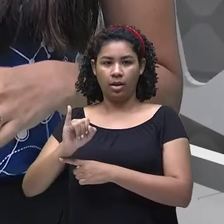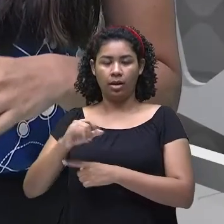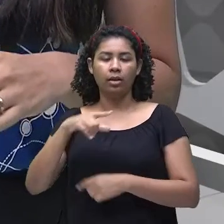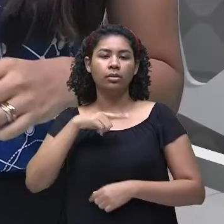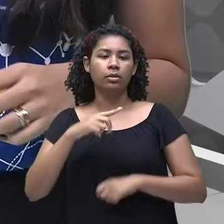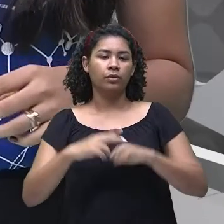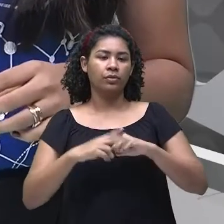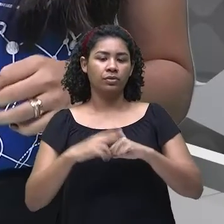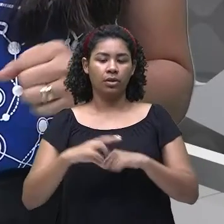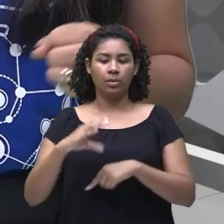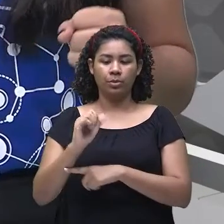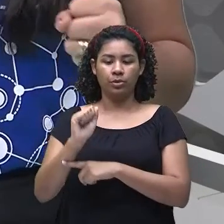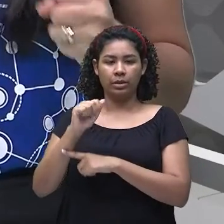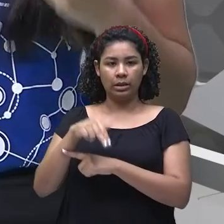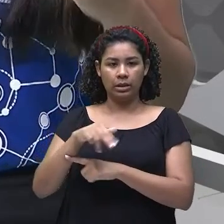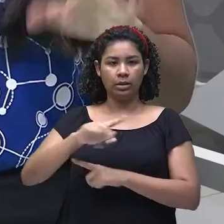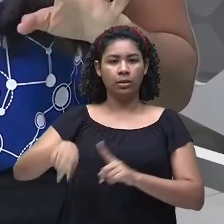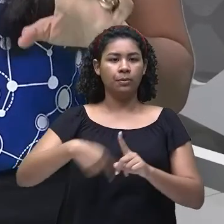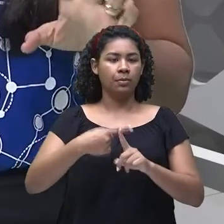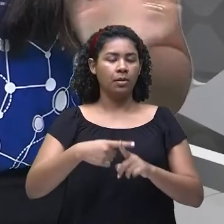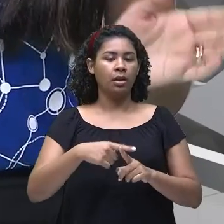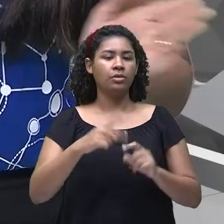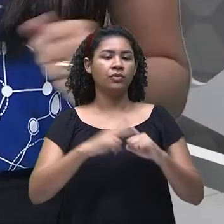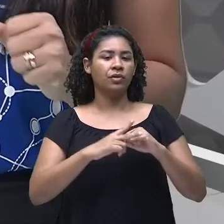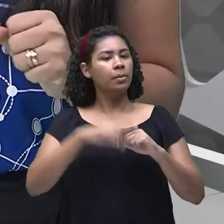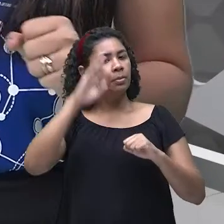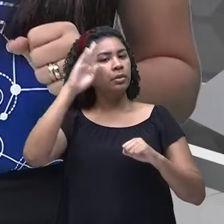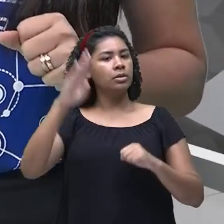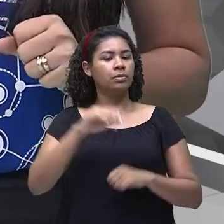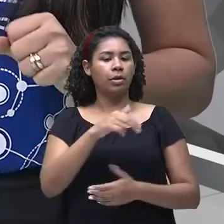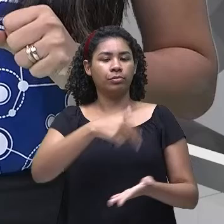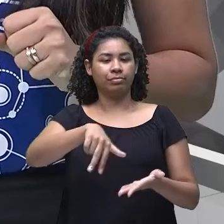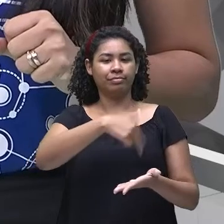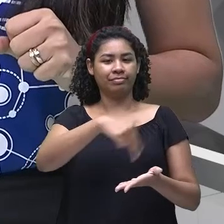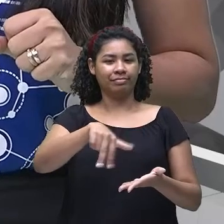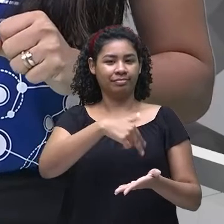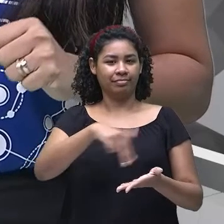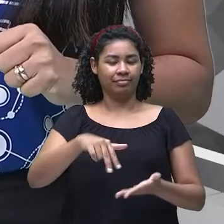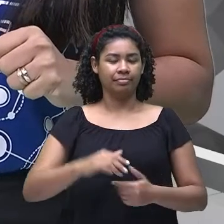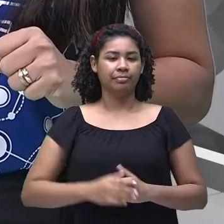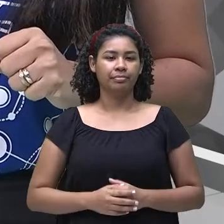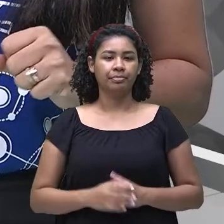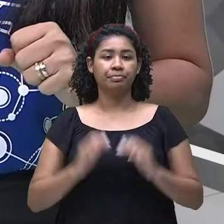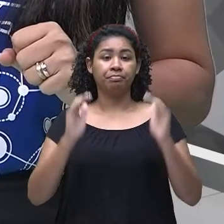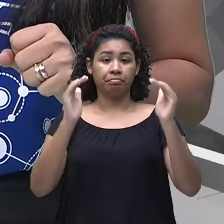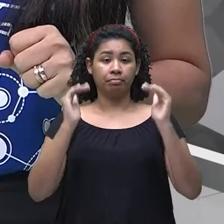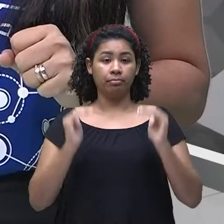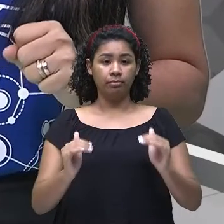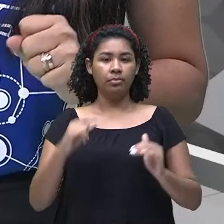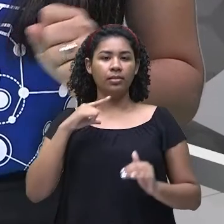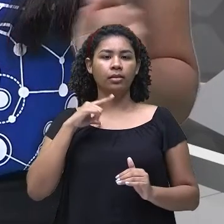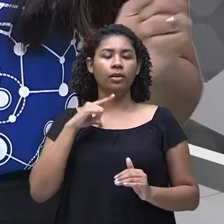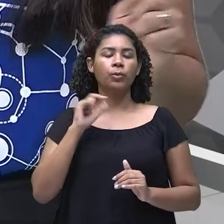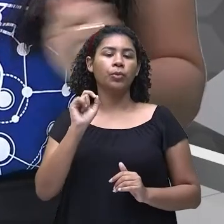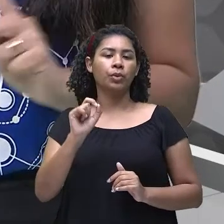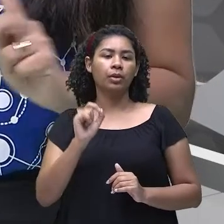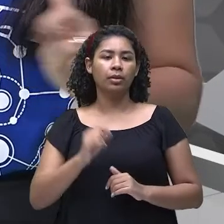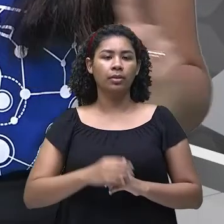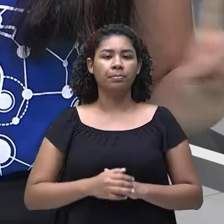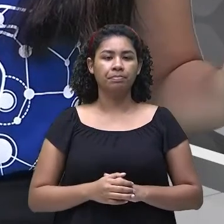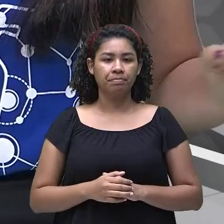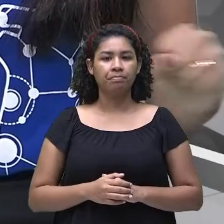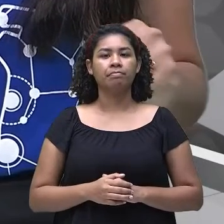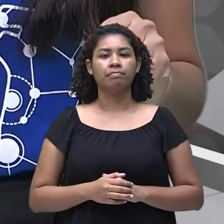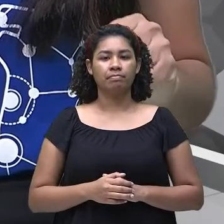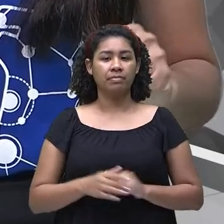e o dance, que é o verbo principal. I can dance. Mais embaixo aqui, ó, eu estou negando,